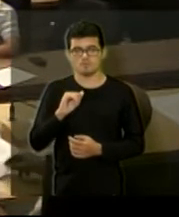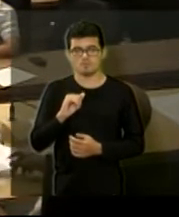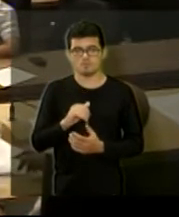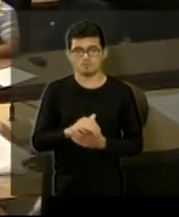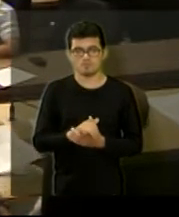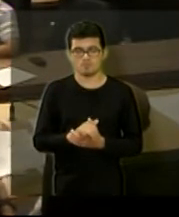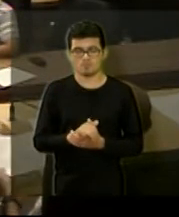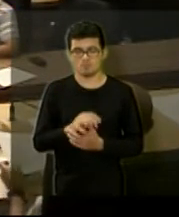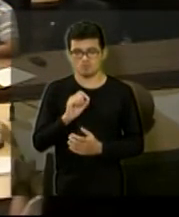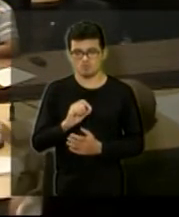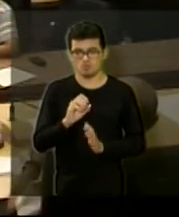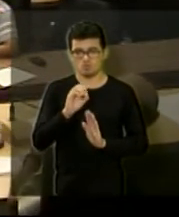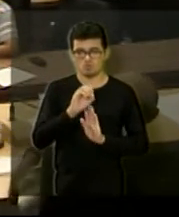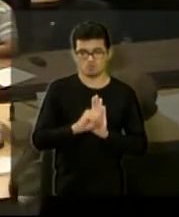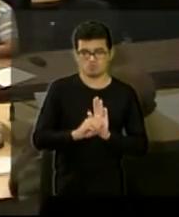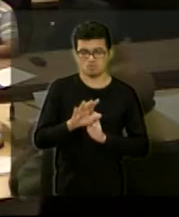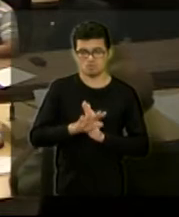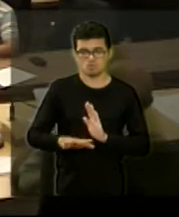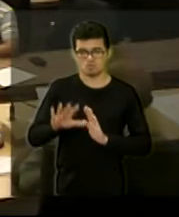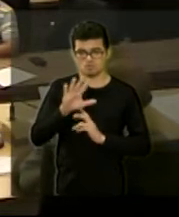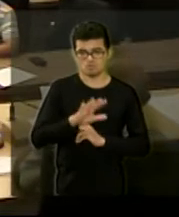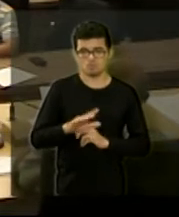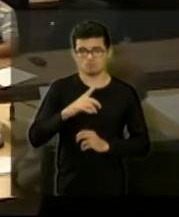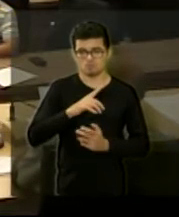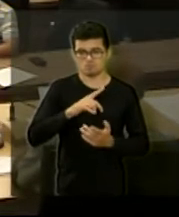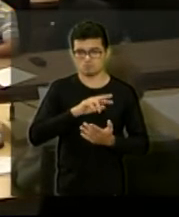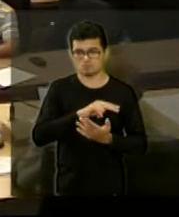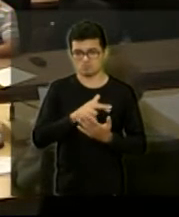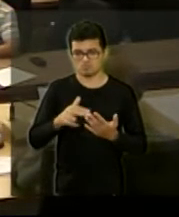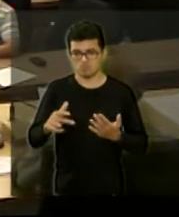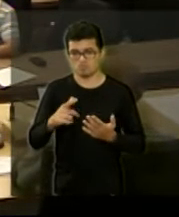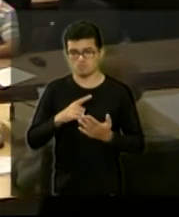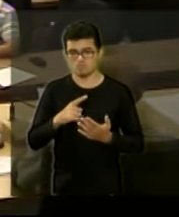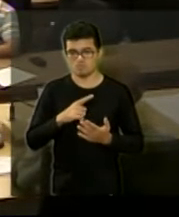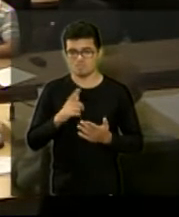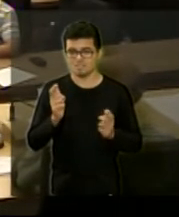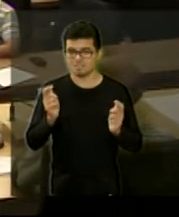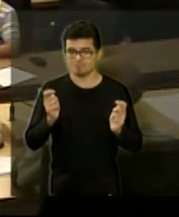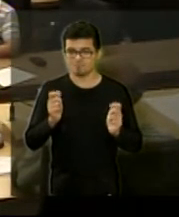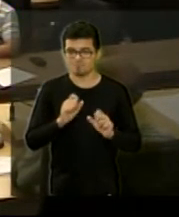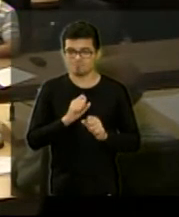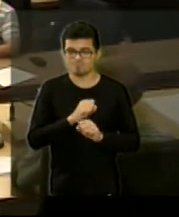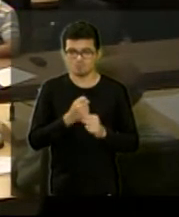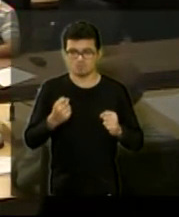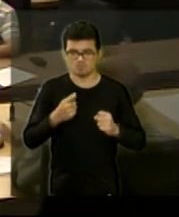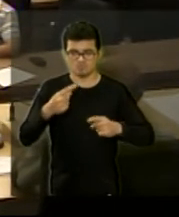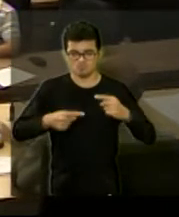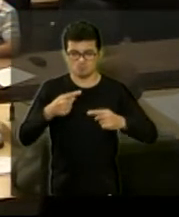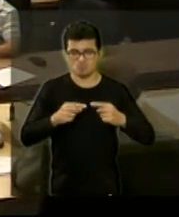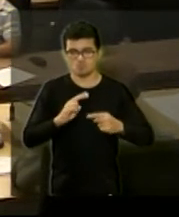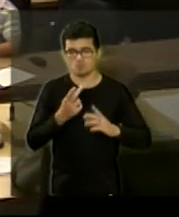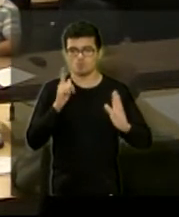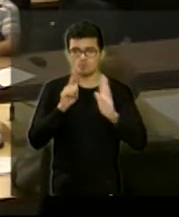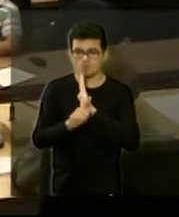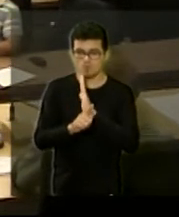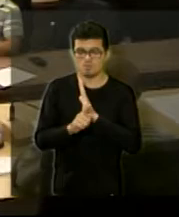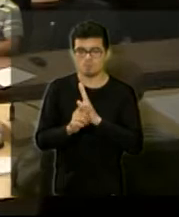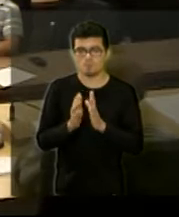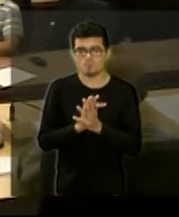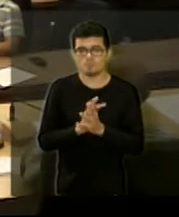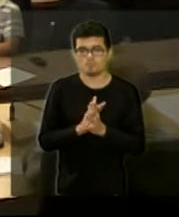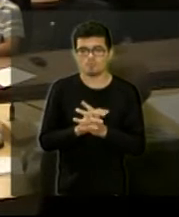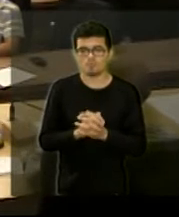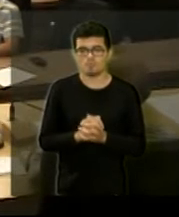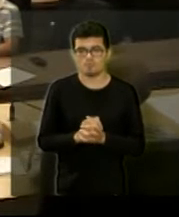é o orçamento geral aí tem umas questões que não tem como a gente não discutir vou perguntar para vocês em